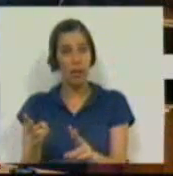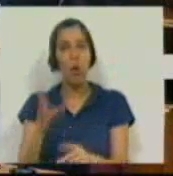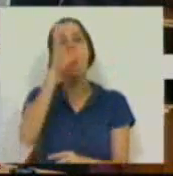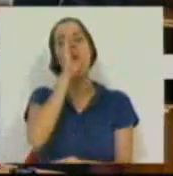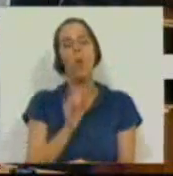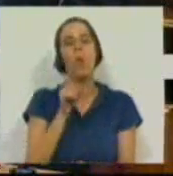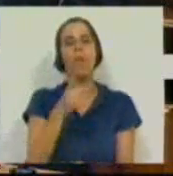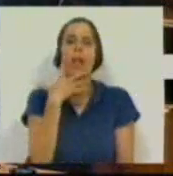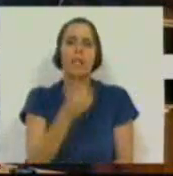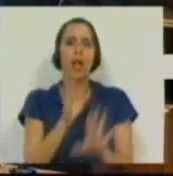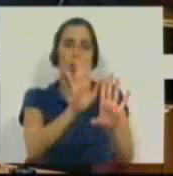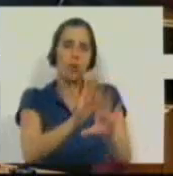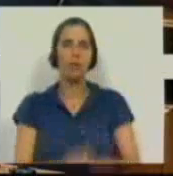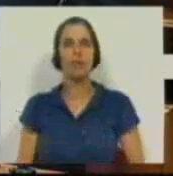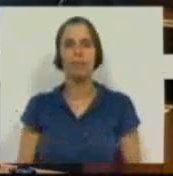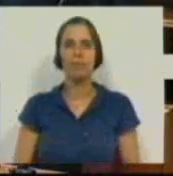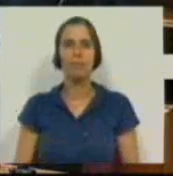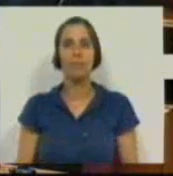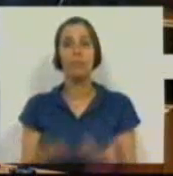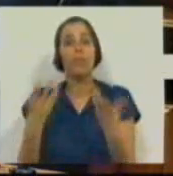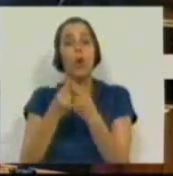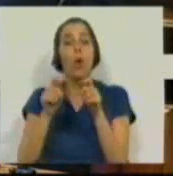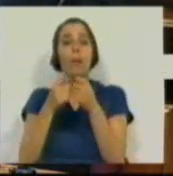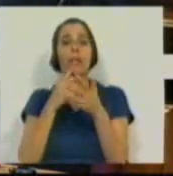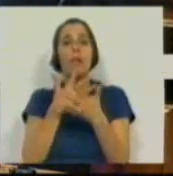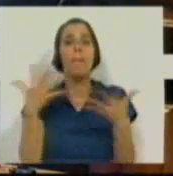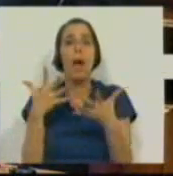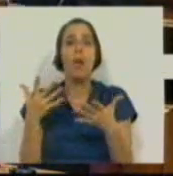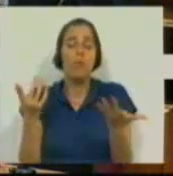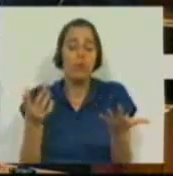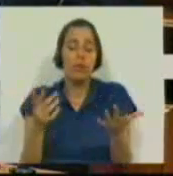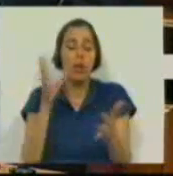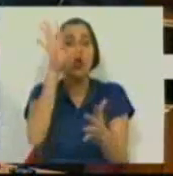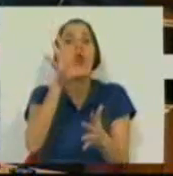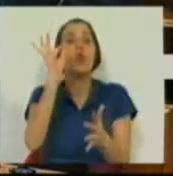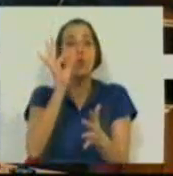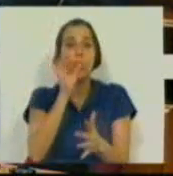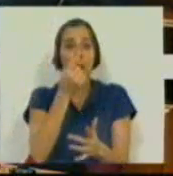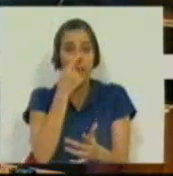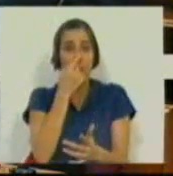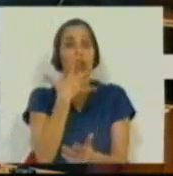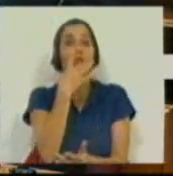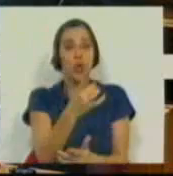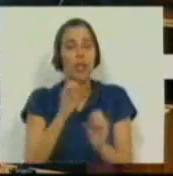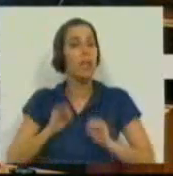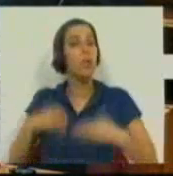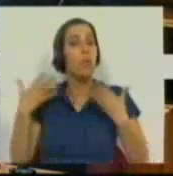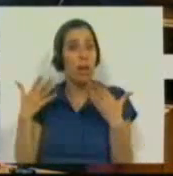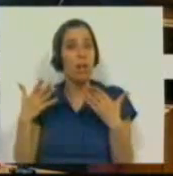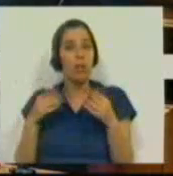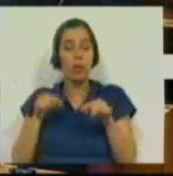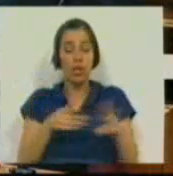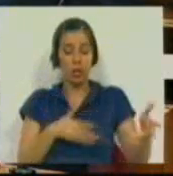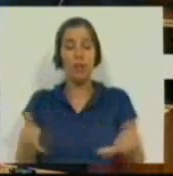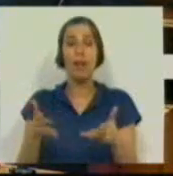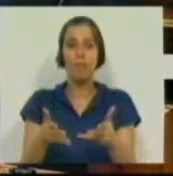o Governo estará sozinho com os partidos da maioria, como escolheu estar sozinho desde o início deste